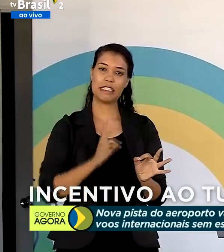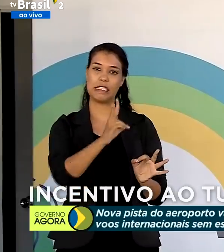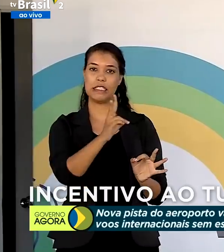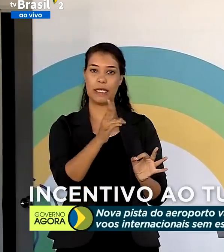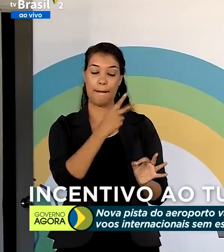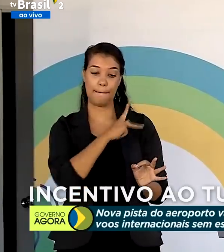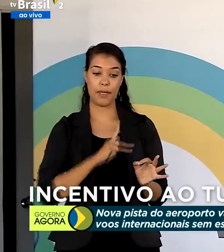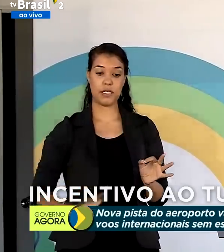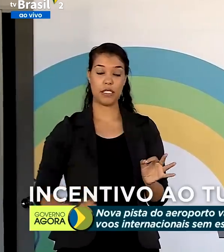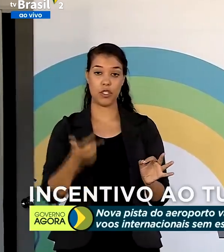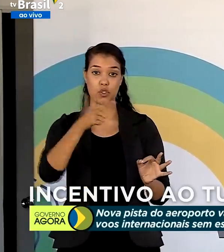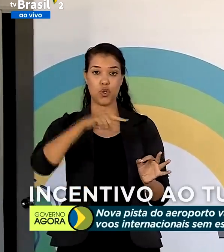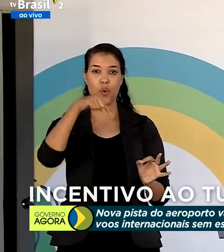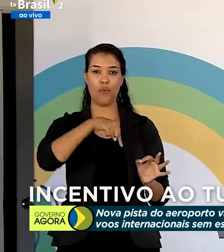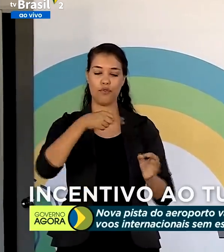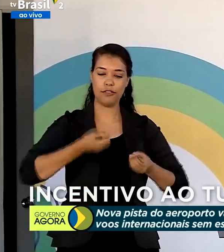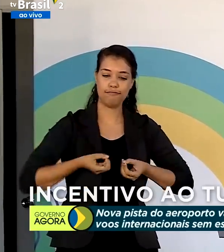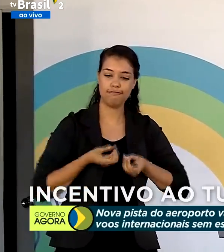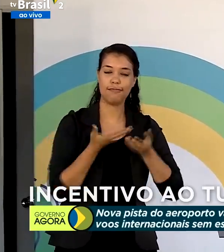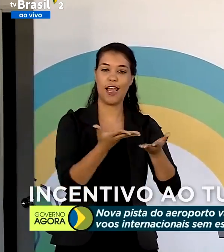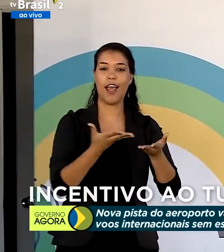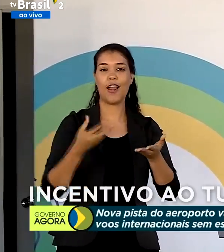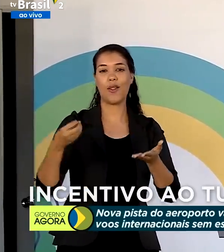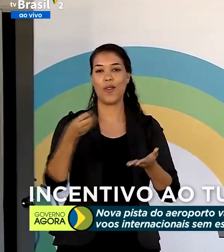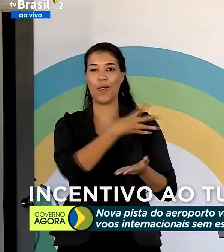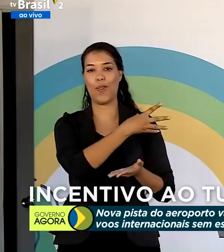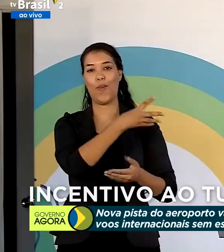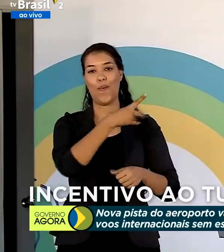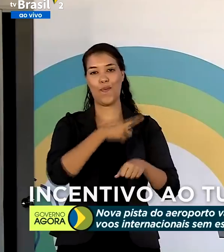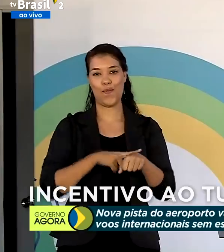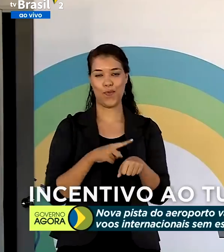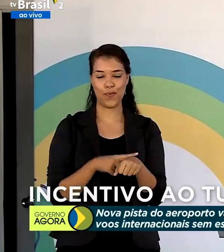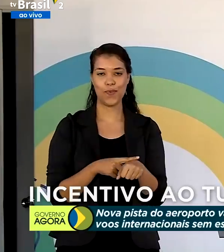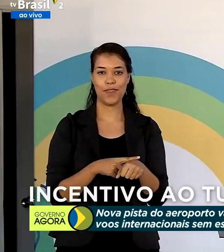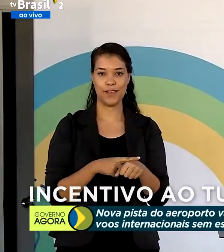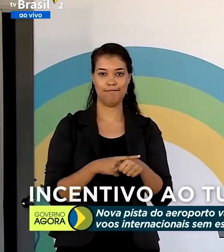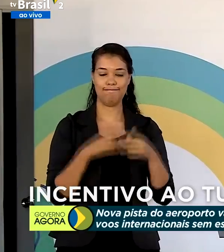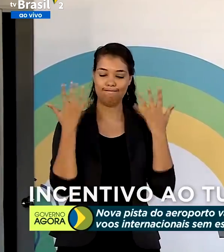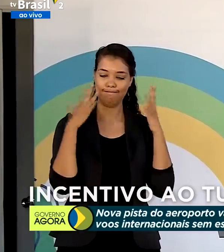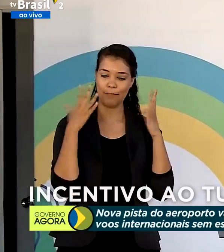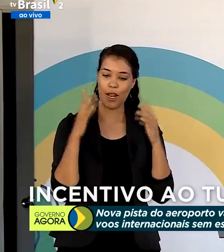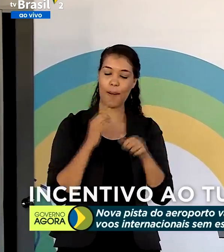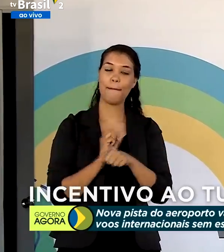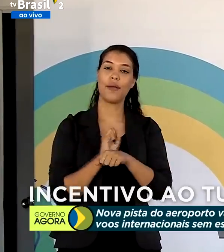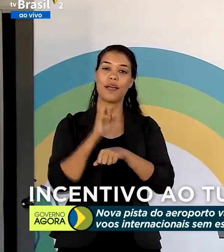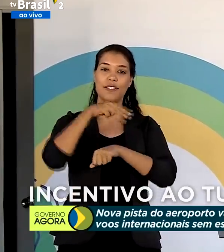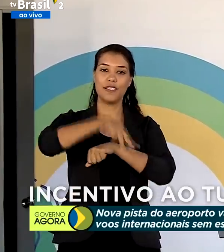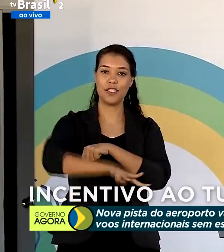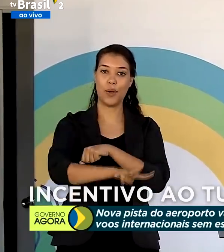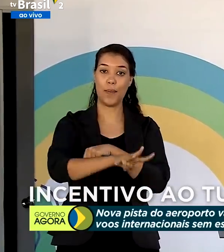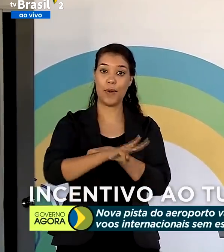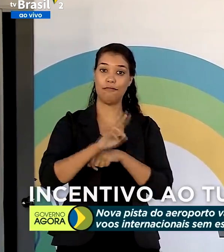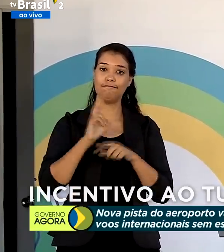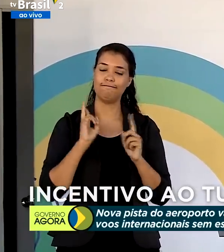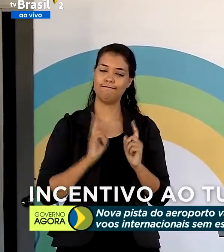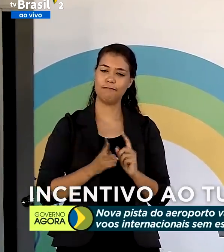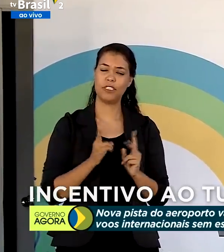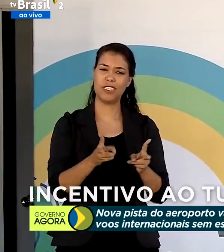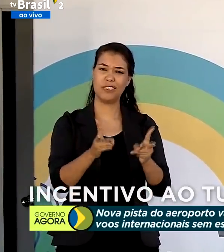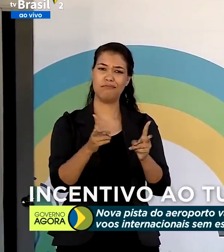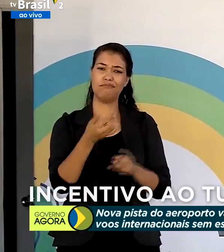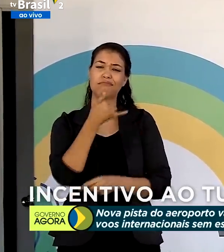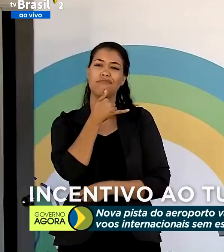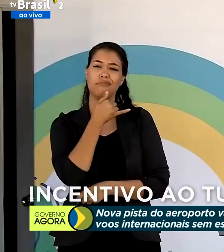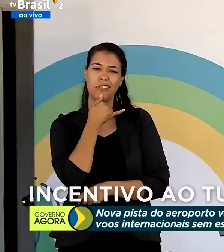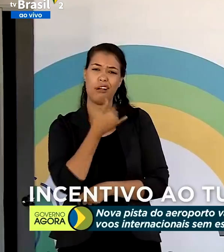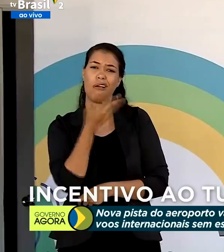fase, uma nova entrega, é um novo momento. Parabéns a Itaipu, que por muitas vezes nos envergonhou, nos deixou triste,